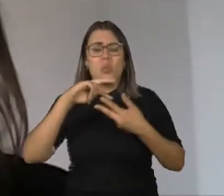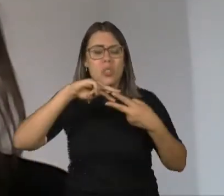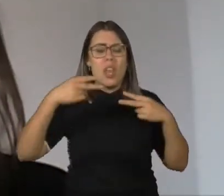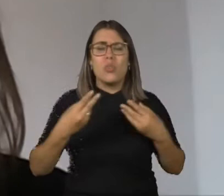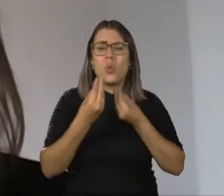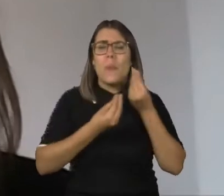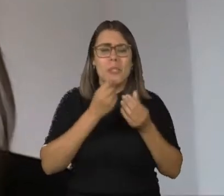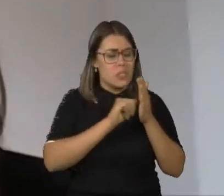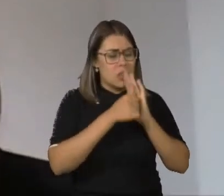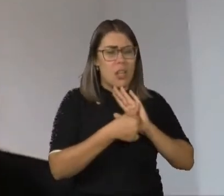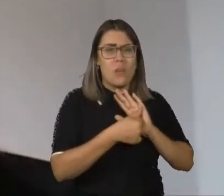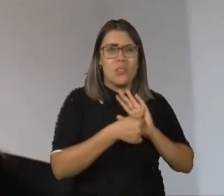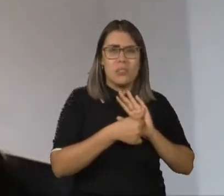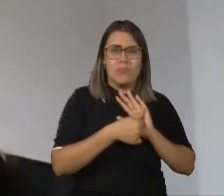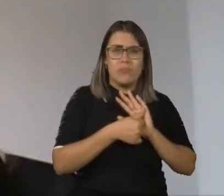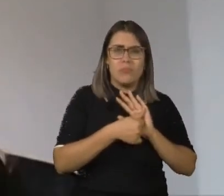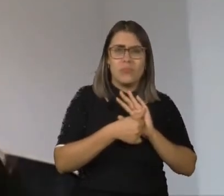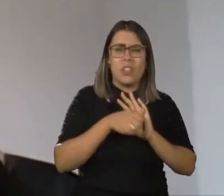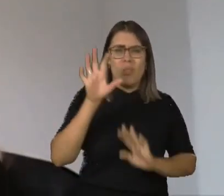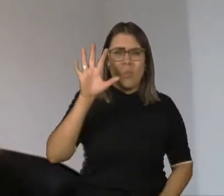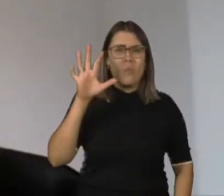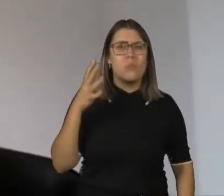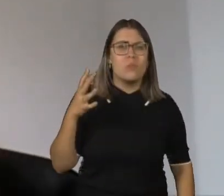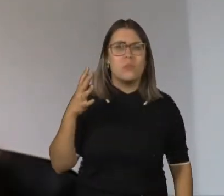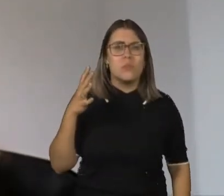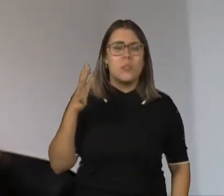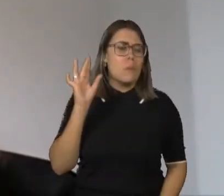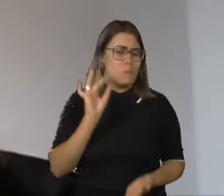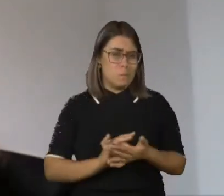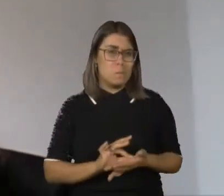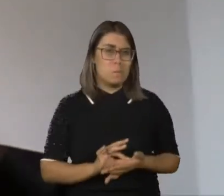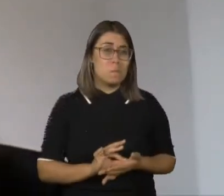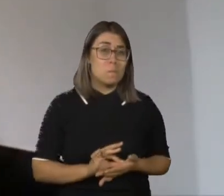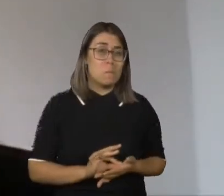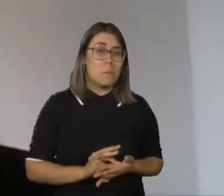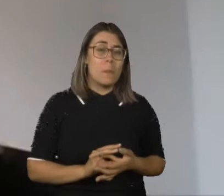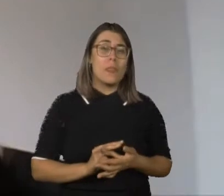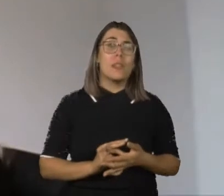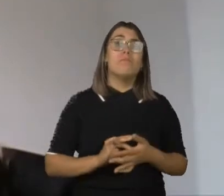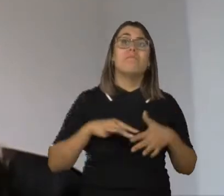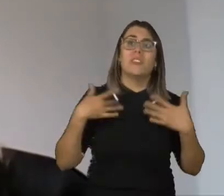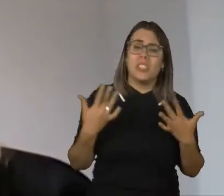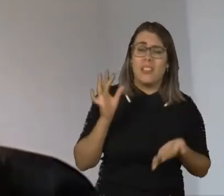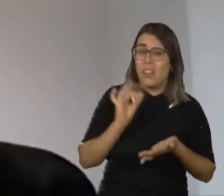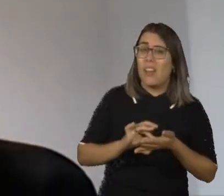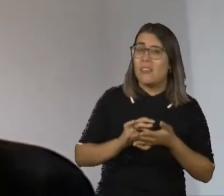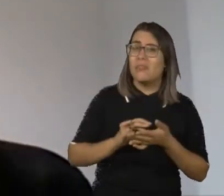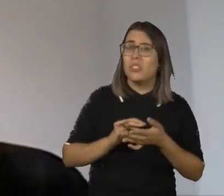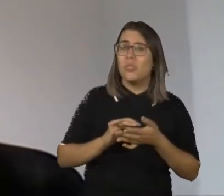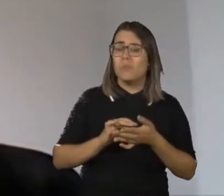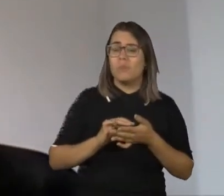síndrome de Down já é algo claro, pacífico? Será que é absoluto que há um